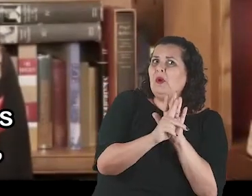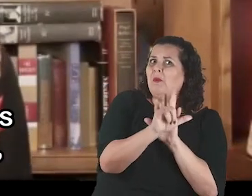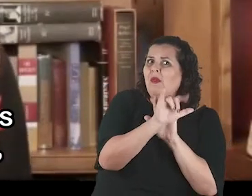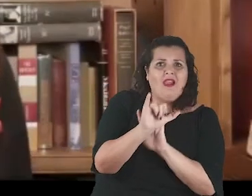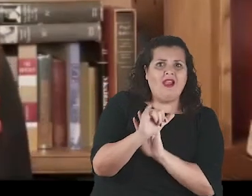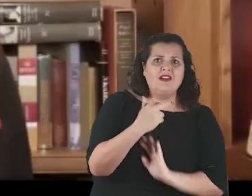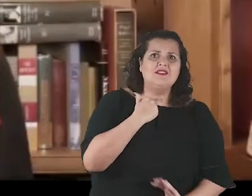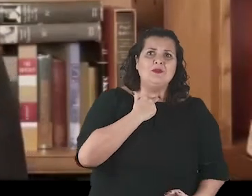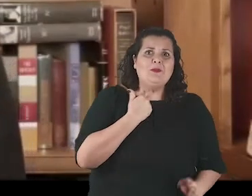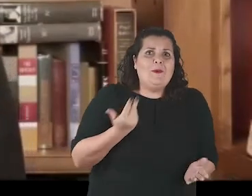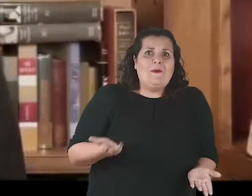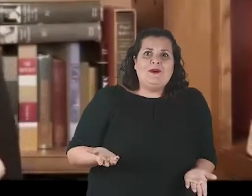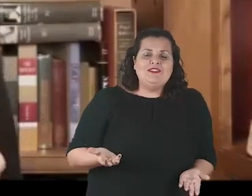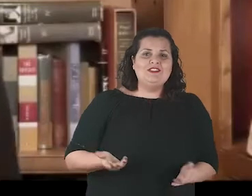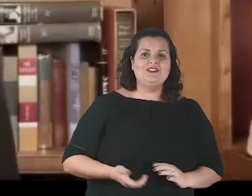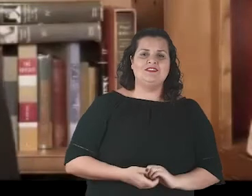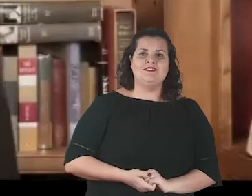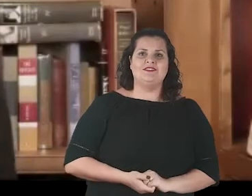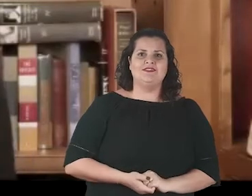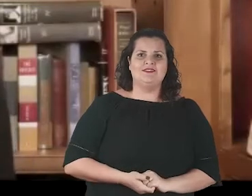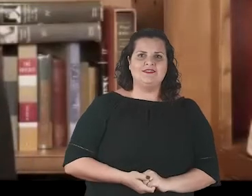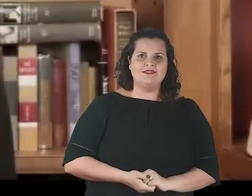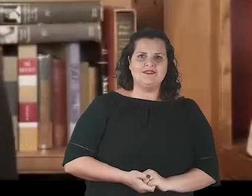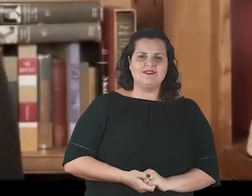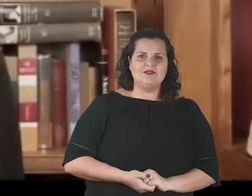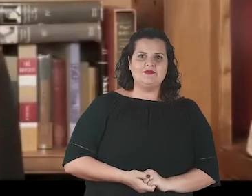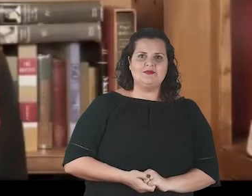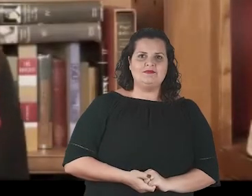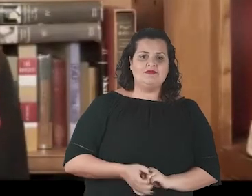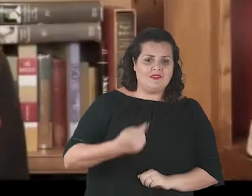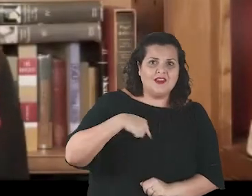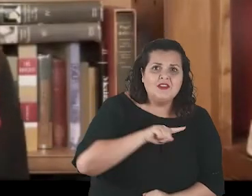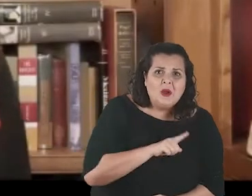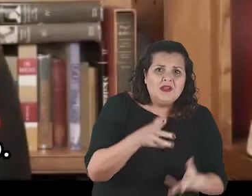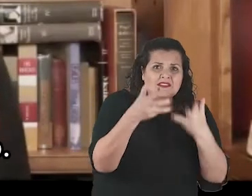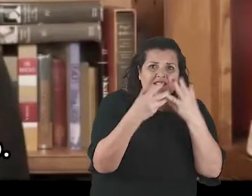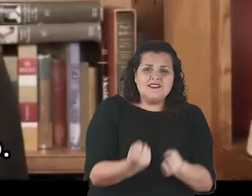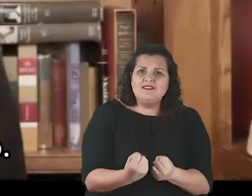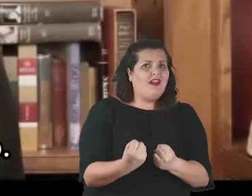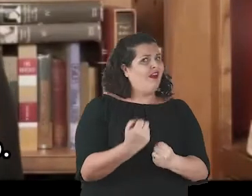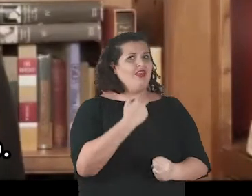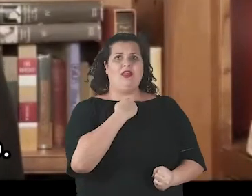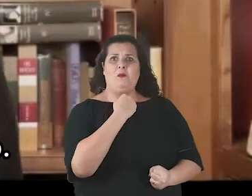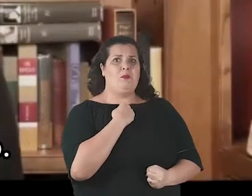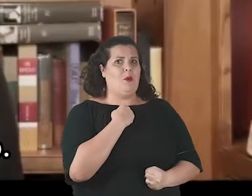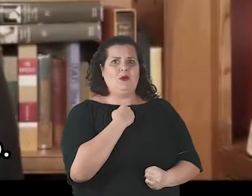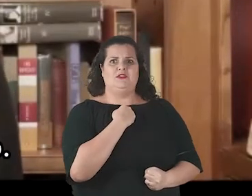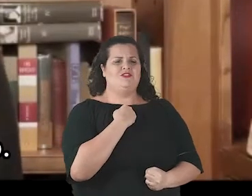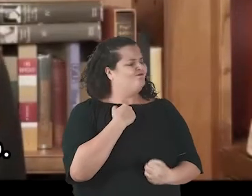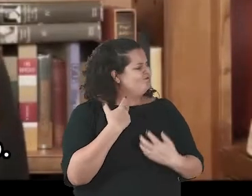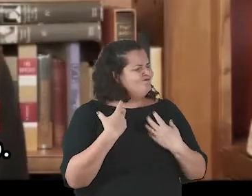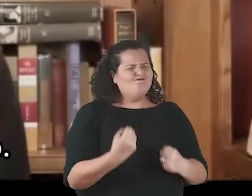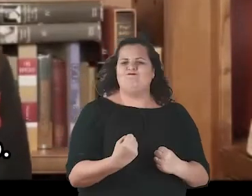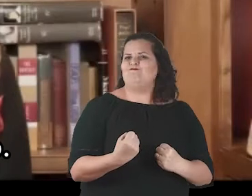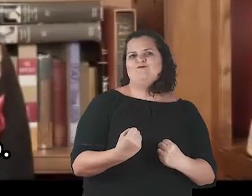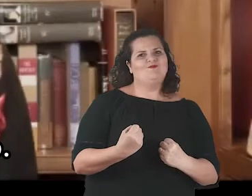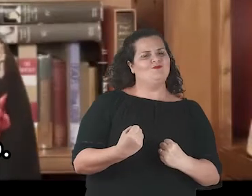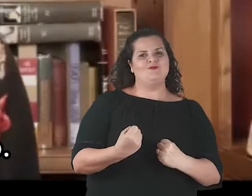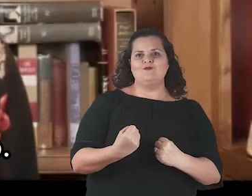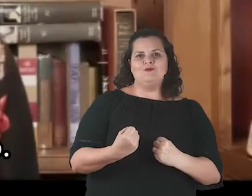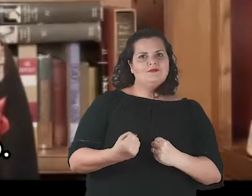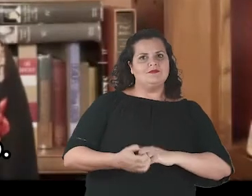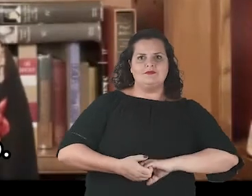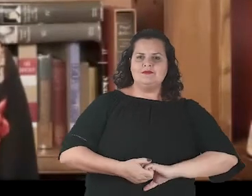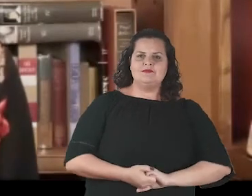imaginários criados pelos nossos jovens, tendam para uma distopia. Não podemos deixar que